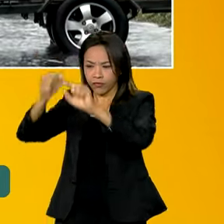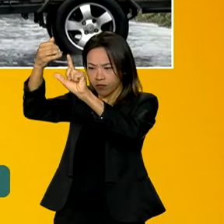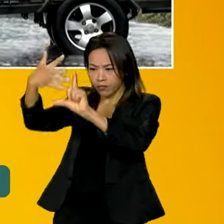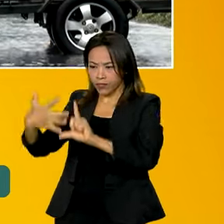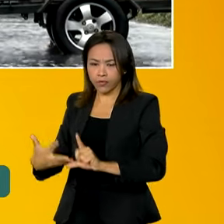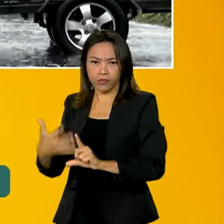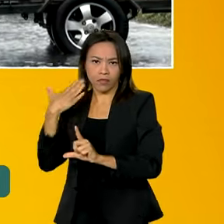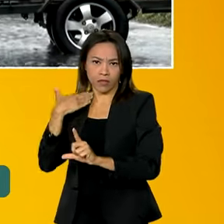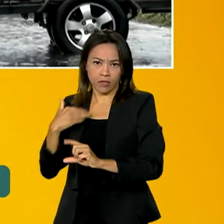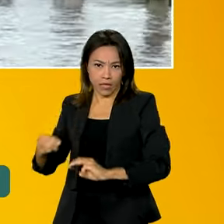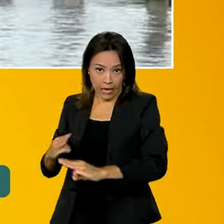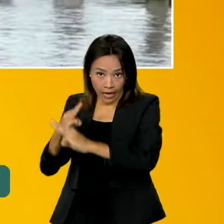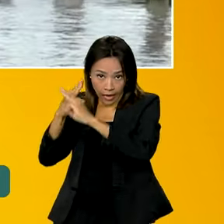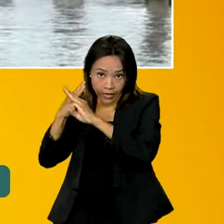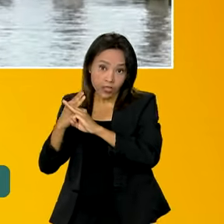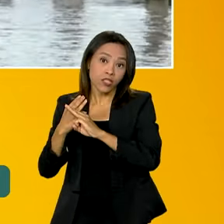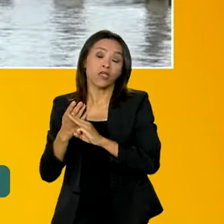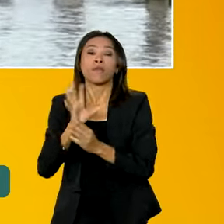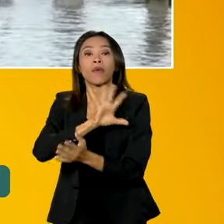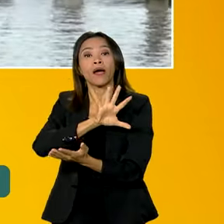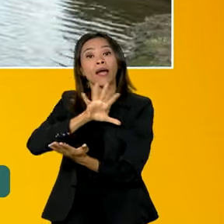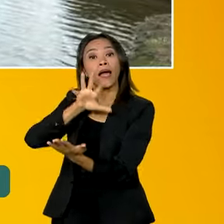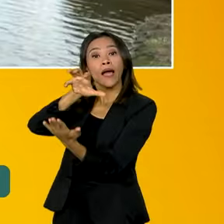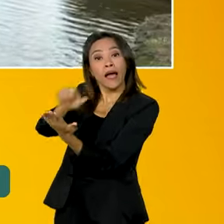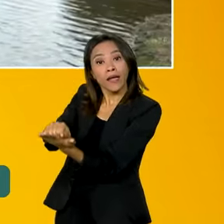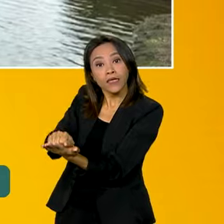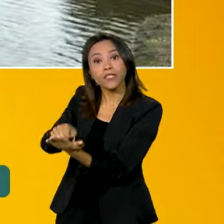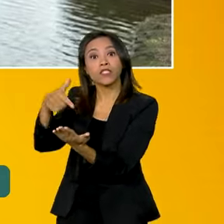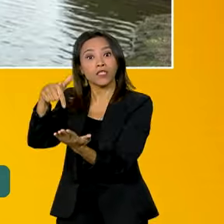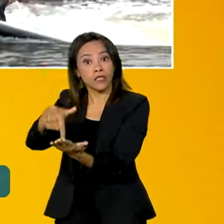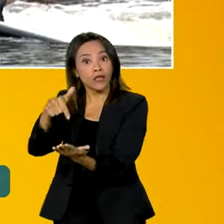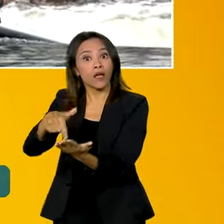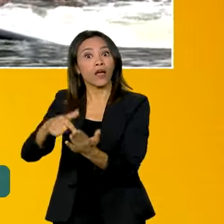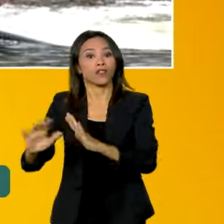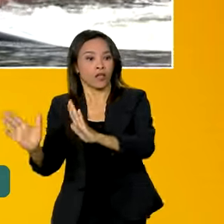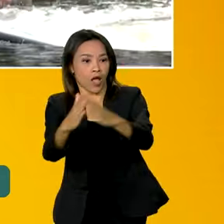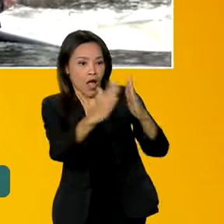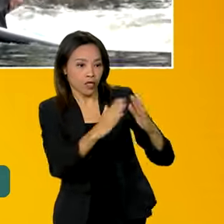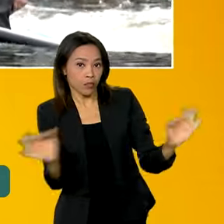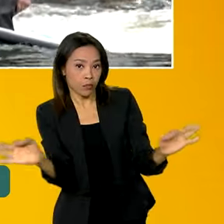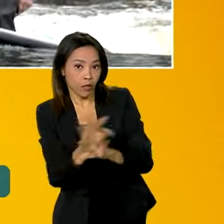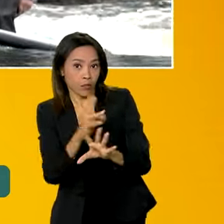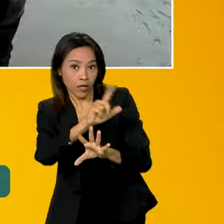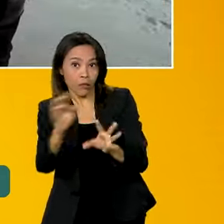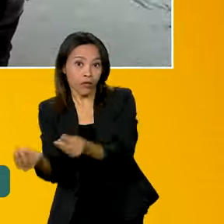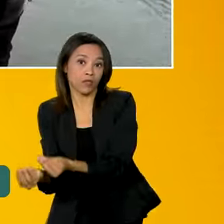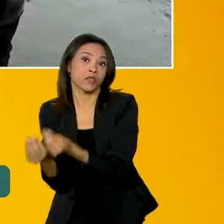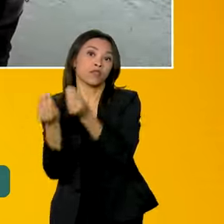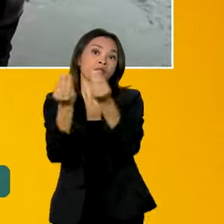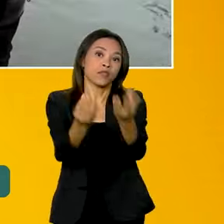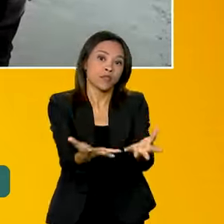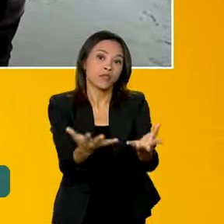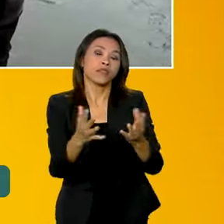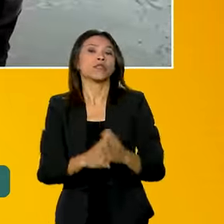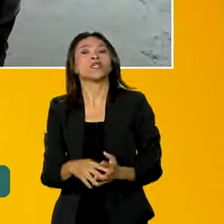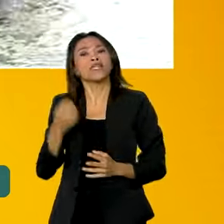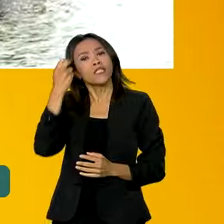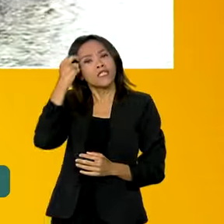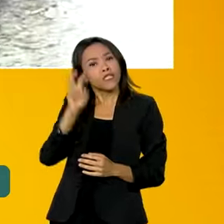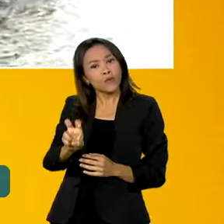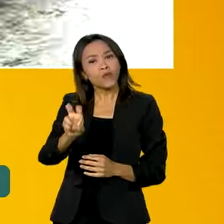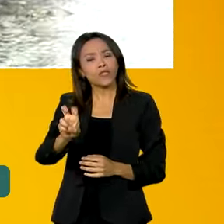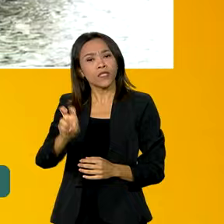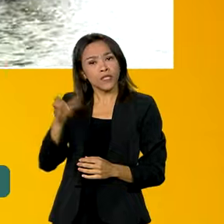Federal para receber o cadastramento de imóveis prontos que depois podem ser repassados para as vítimas das enchentes, em apenas cinco dias